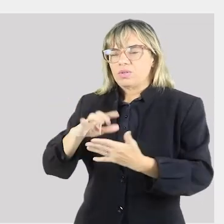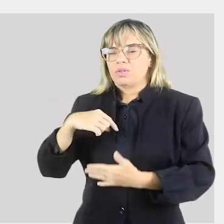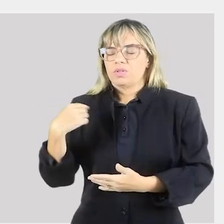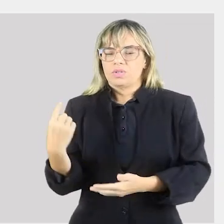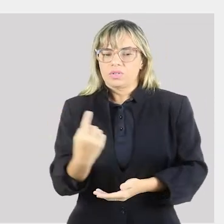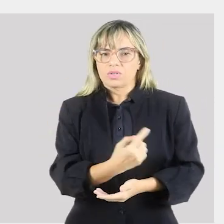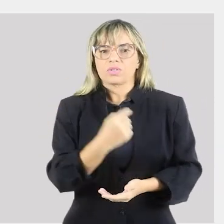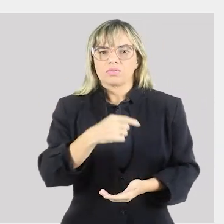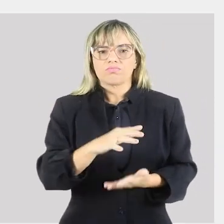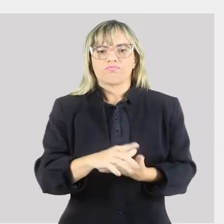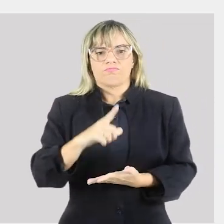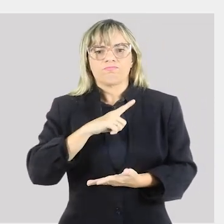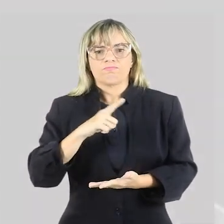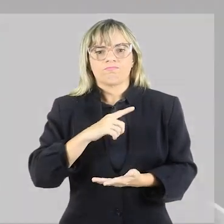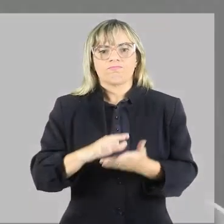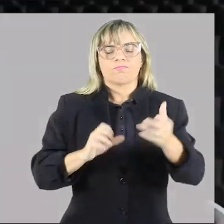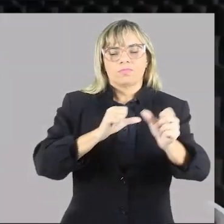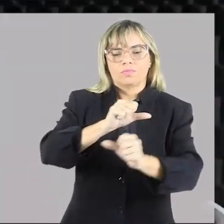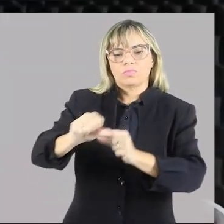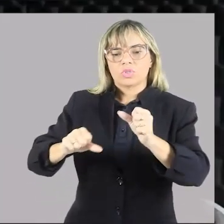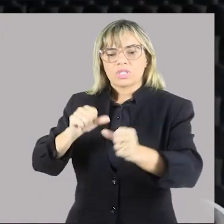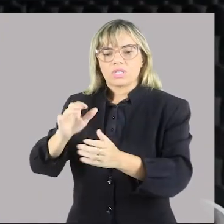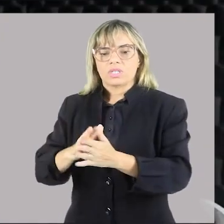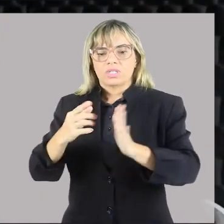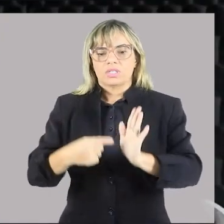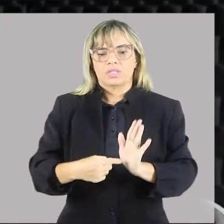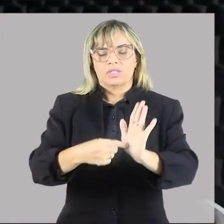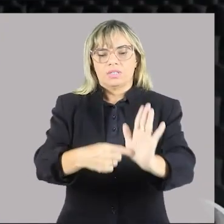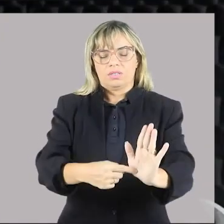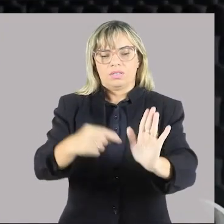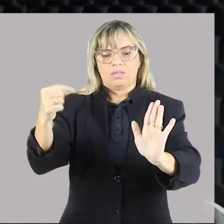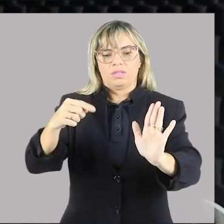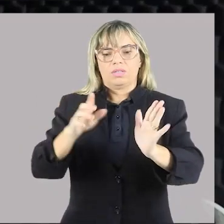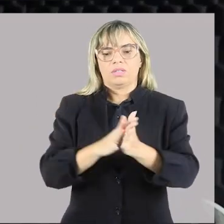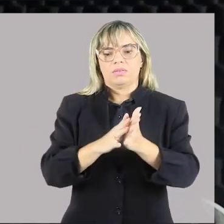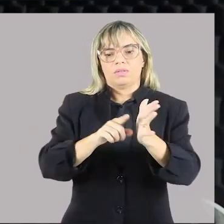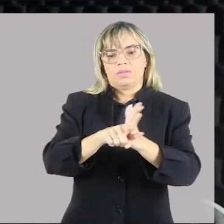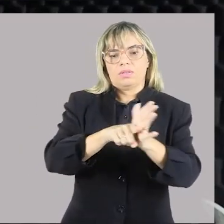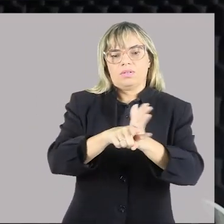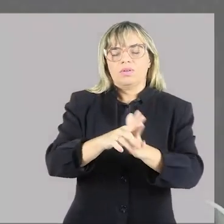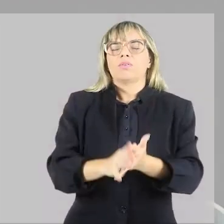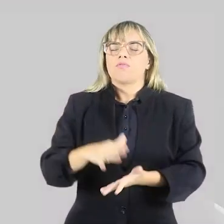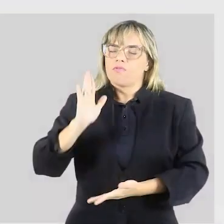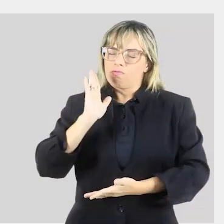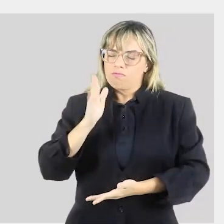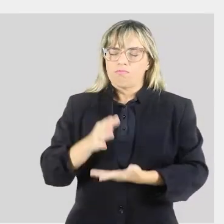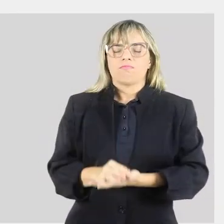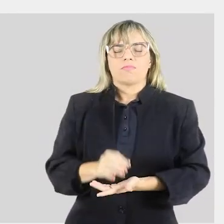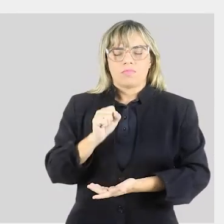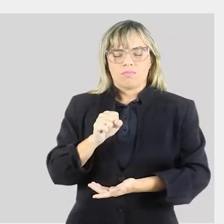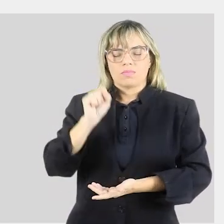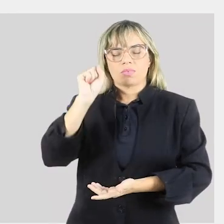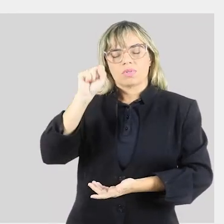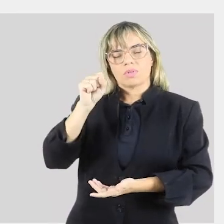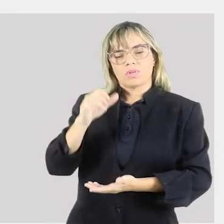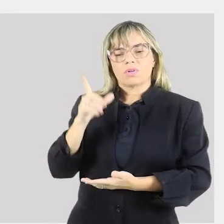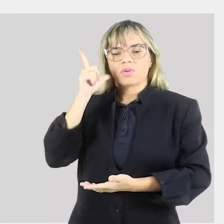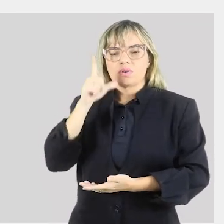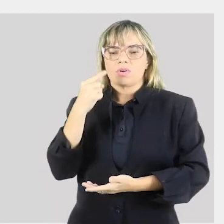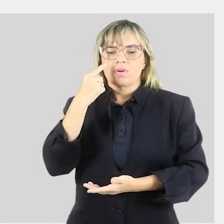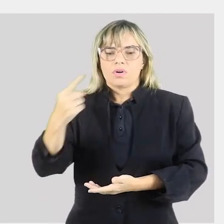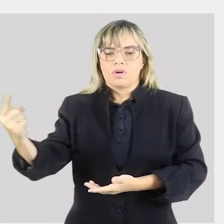temos que mudar esses dados. Há uma necessidade, e nós iremos conseguir. E aí nós temos um Brasil, né,